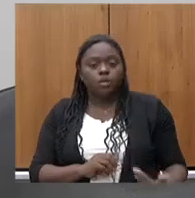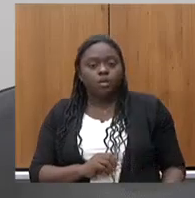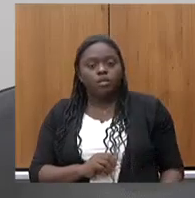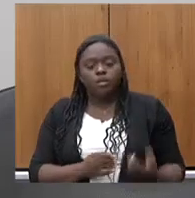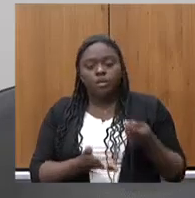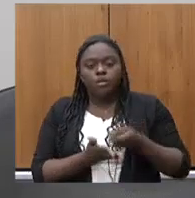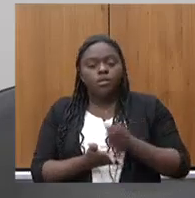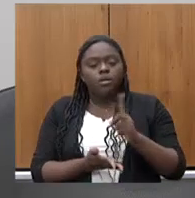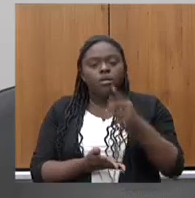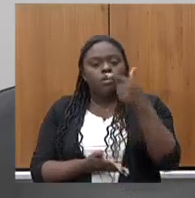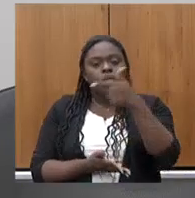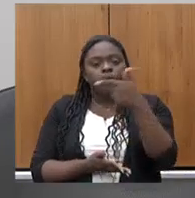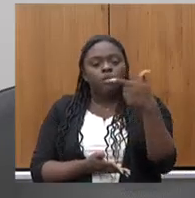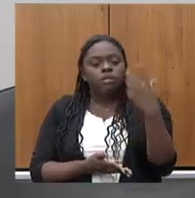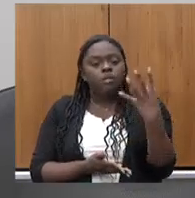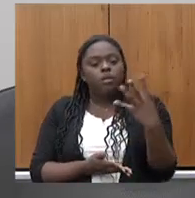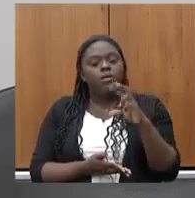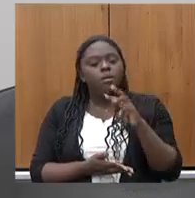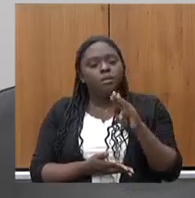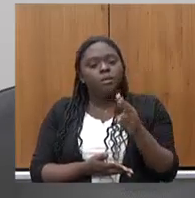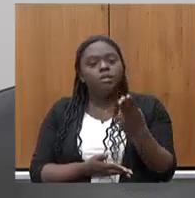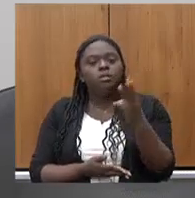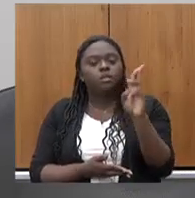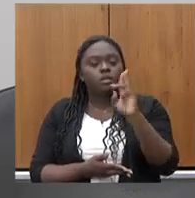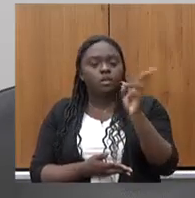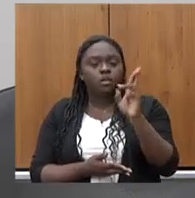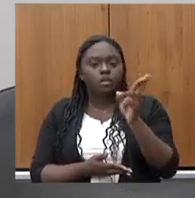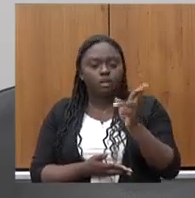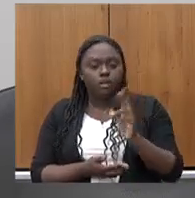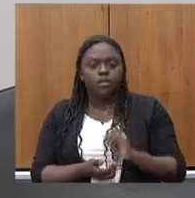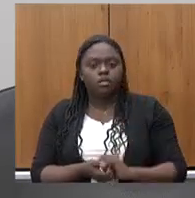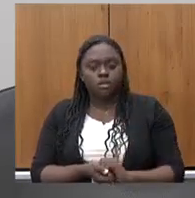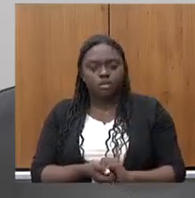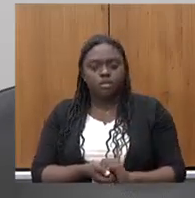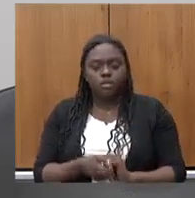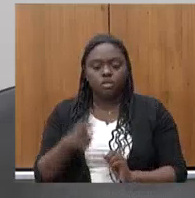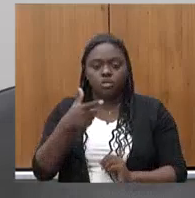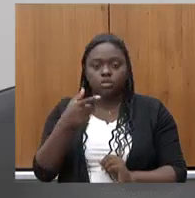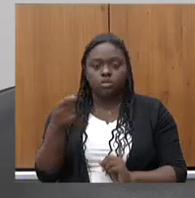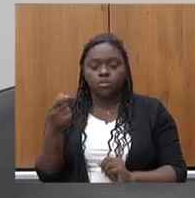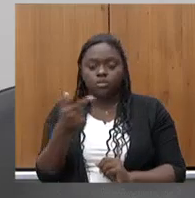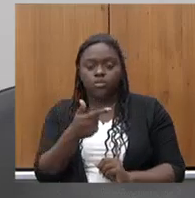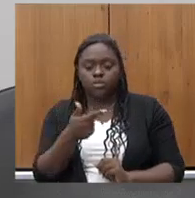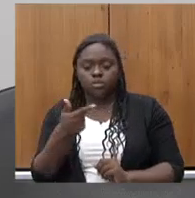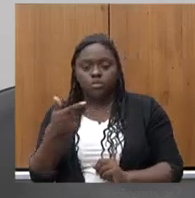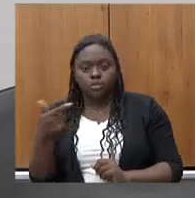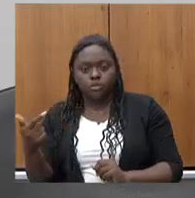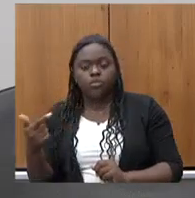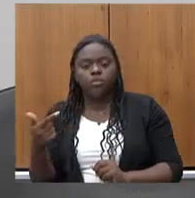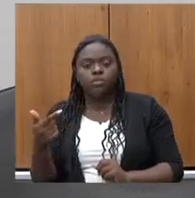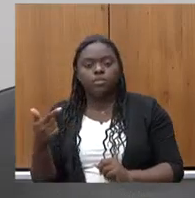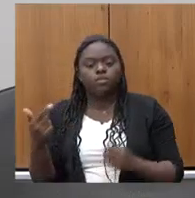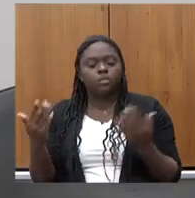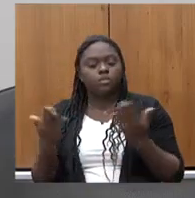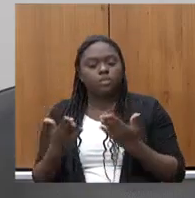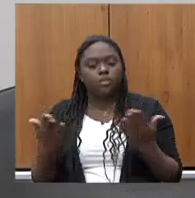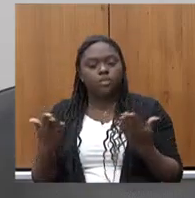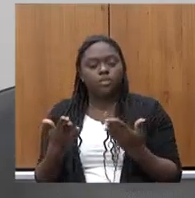224 milhões de reais na FAPMIG em 2022 com a execução